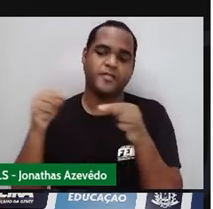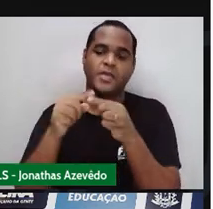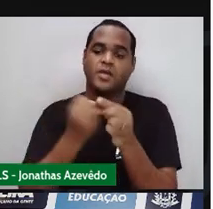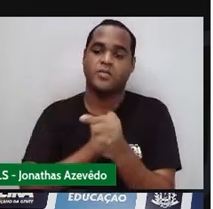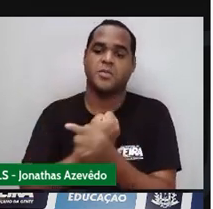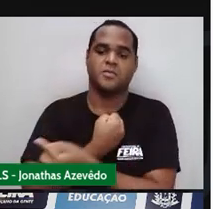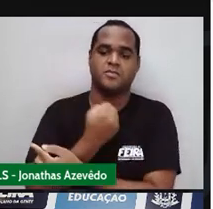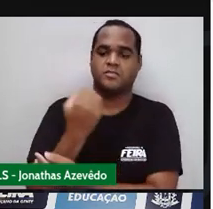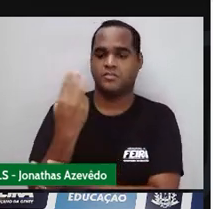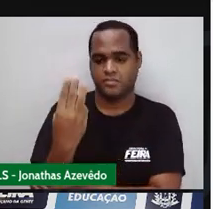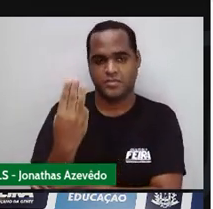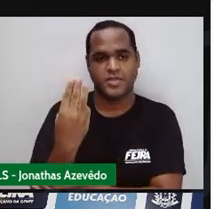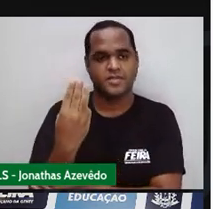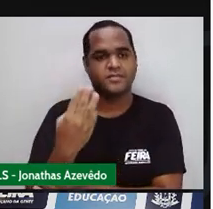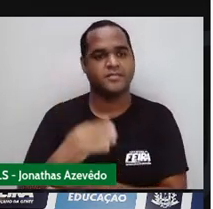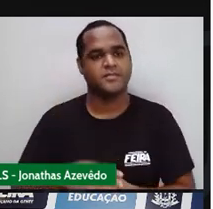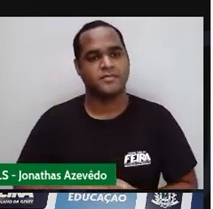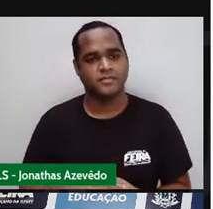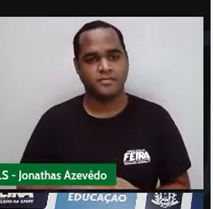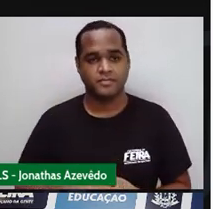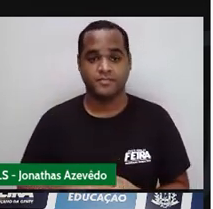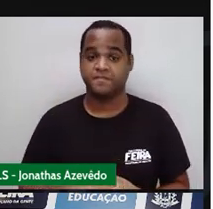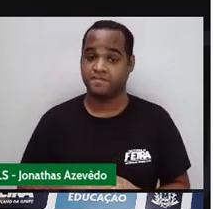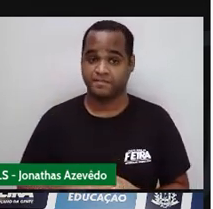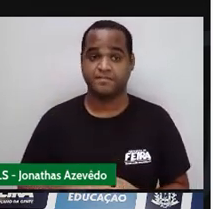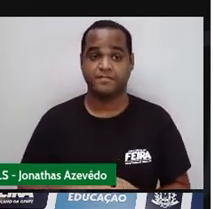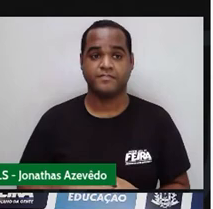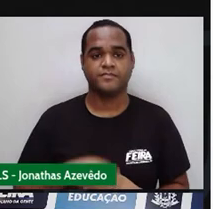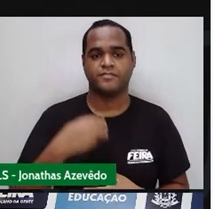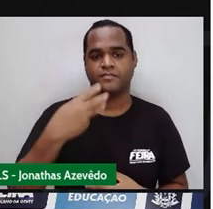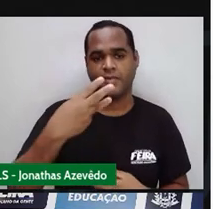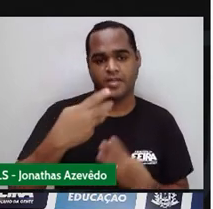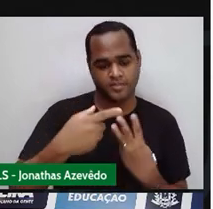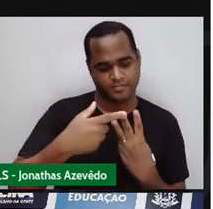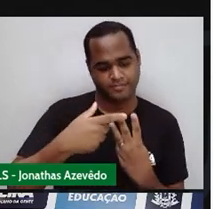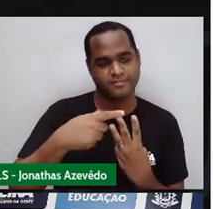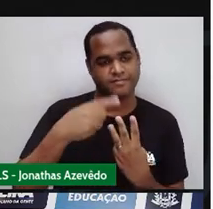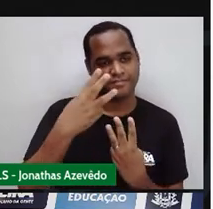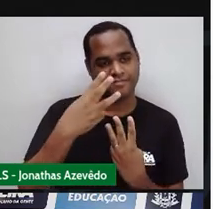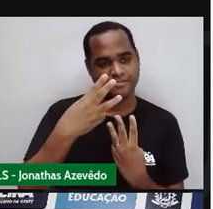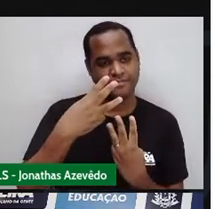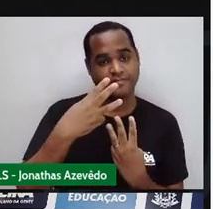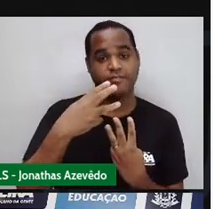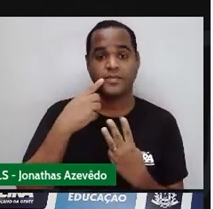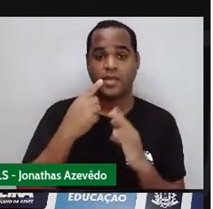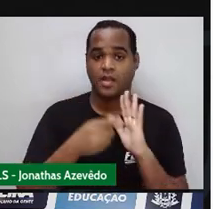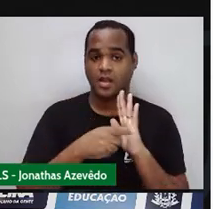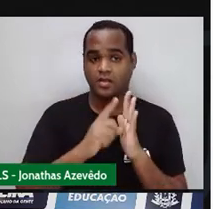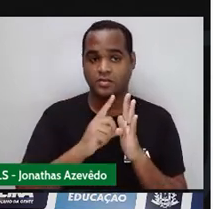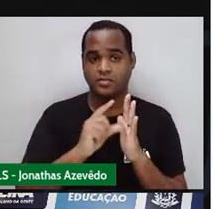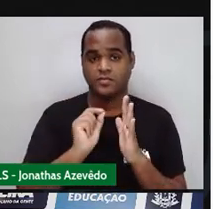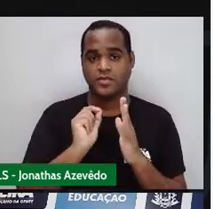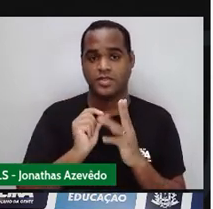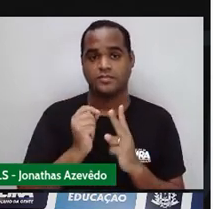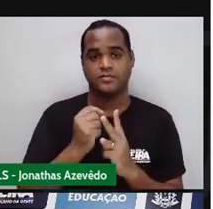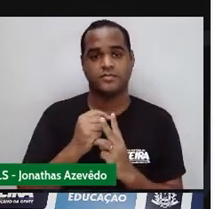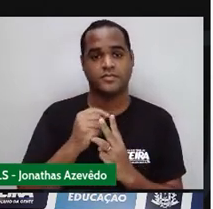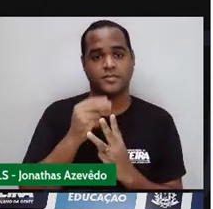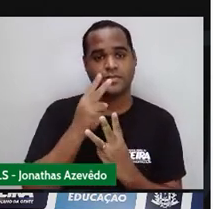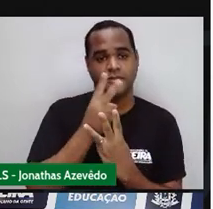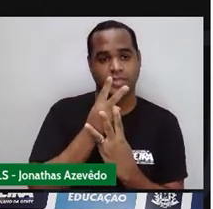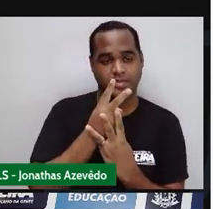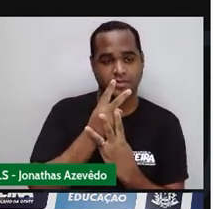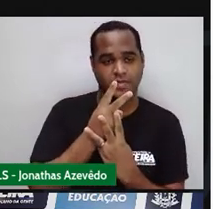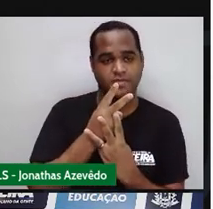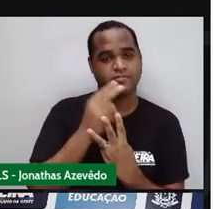o três O três Tá no meio Ele vai ter o antecessor dele E o sucessor